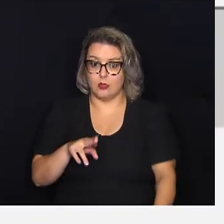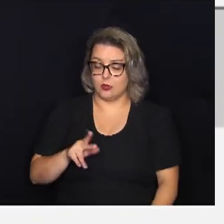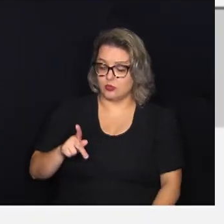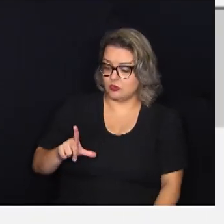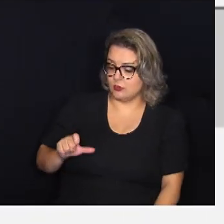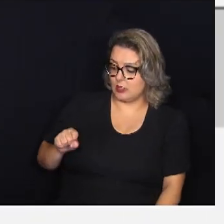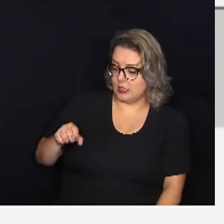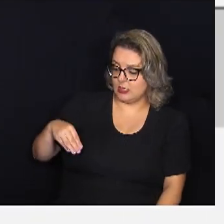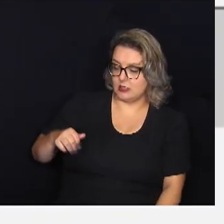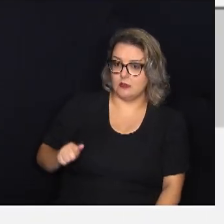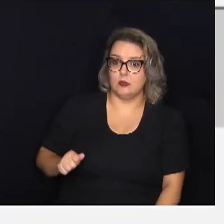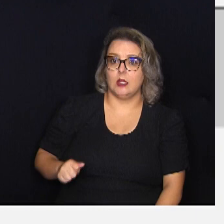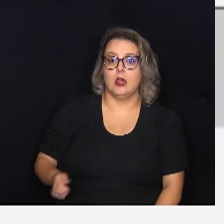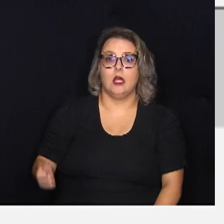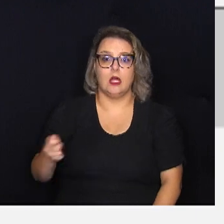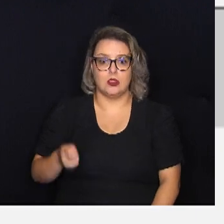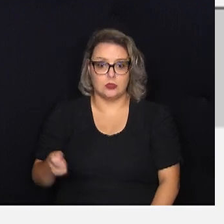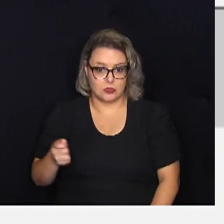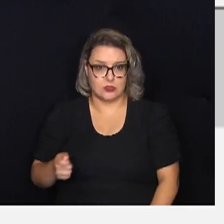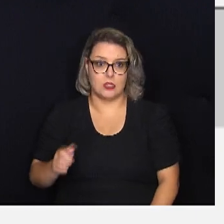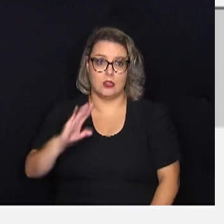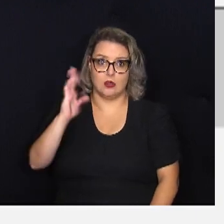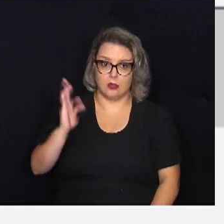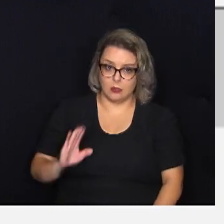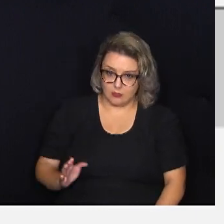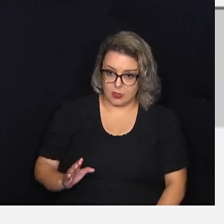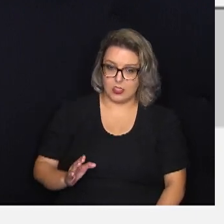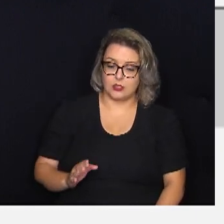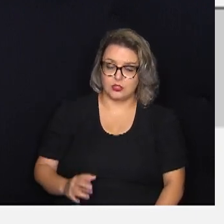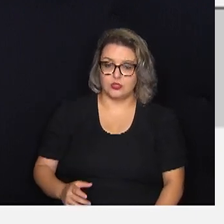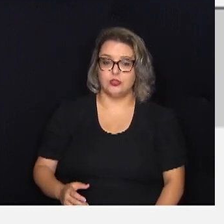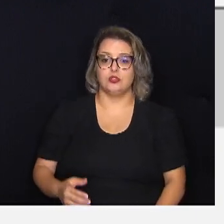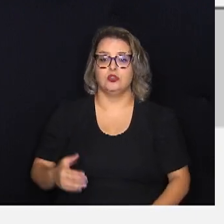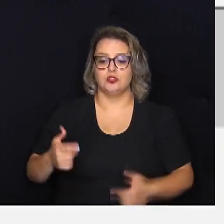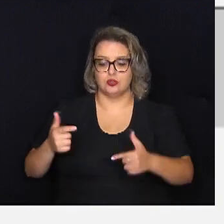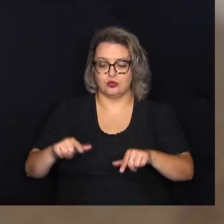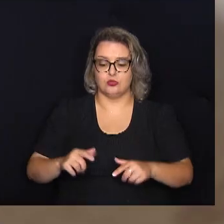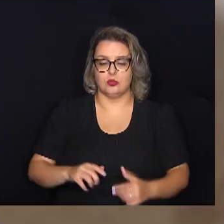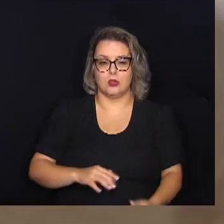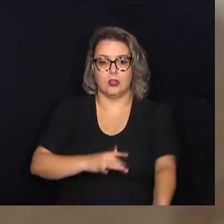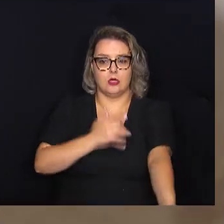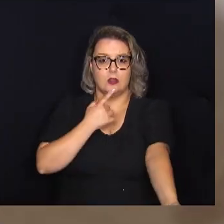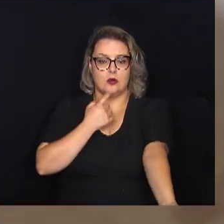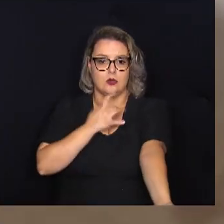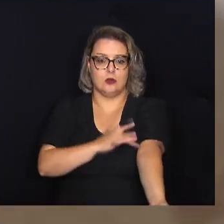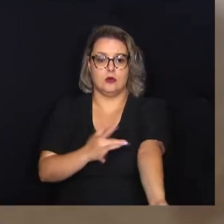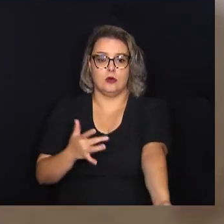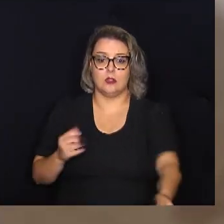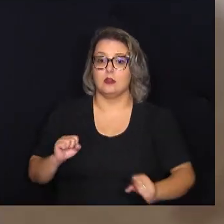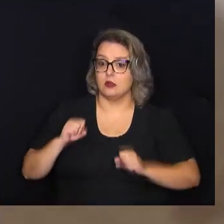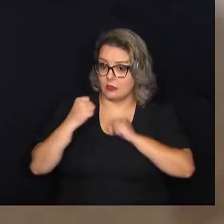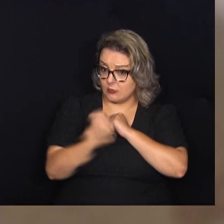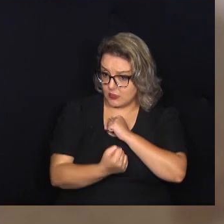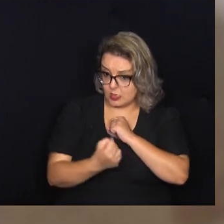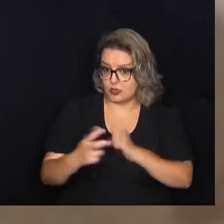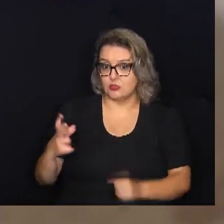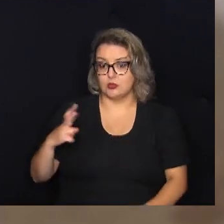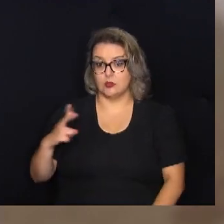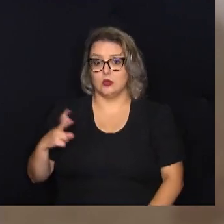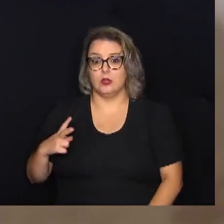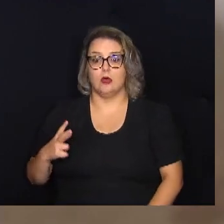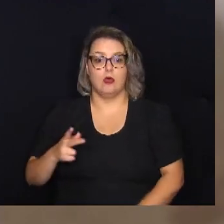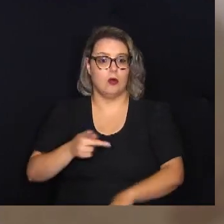Brasileira de Bancos de Sangue defende a participação do setor privado, ao argumentar que o país não tem a